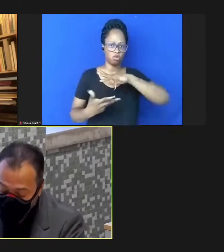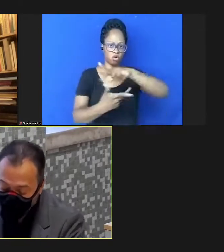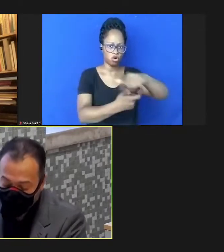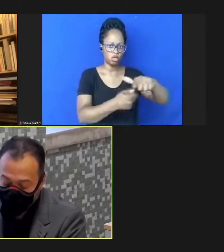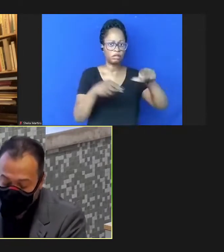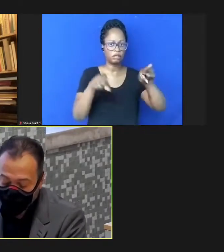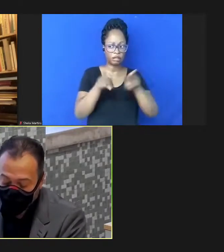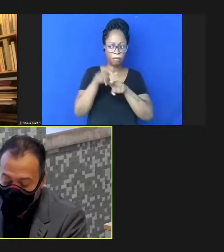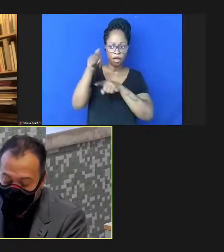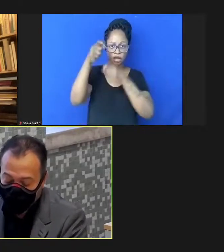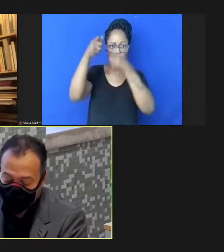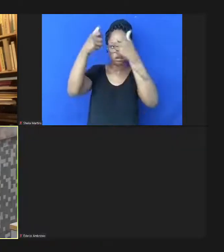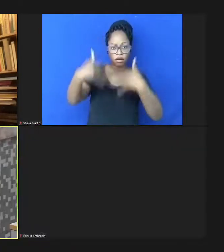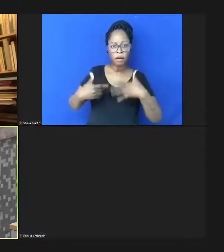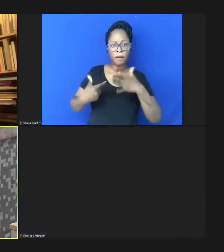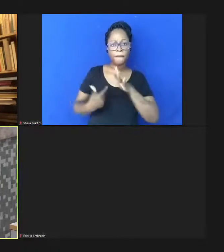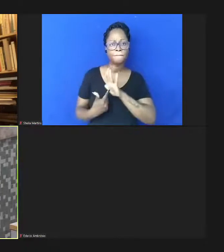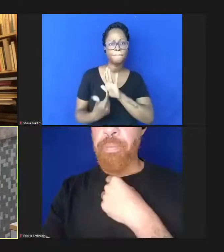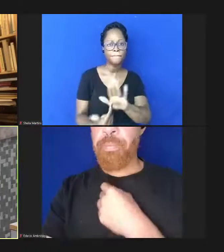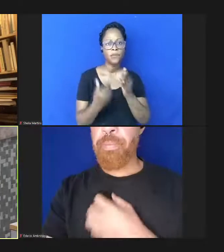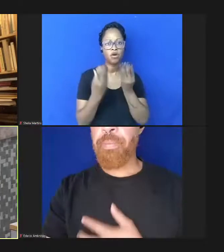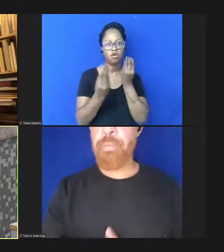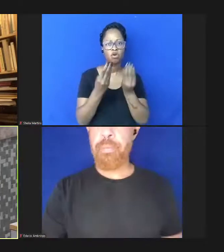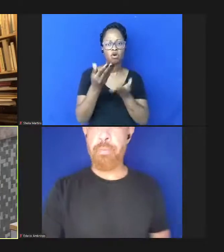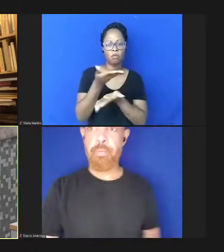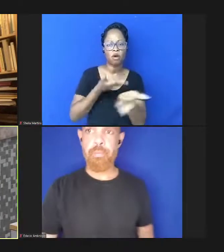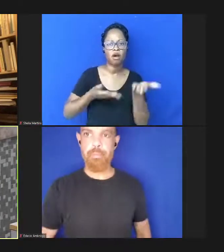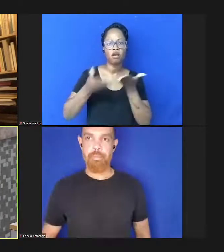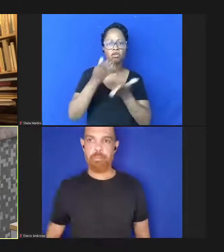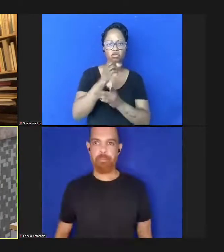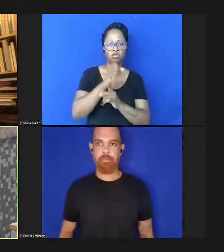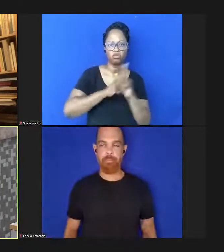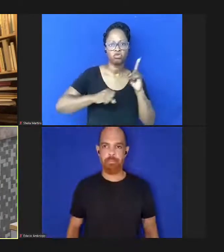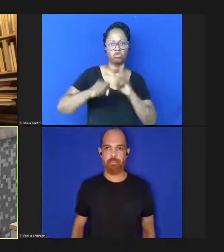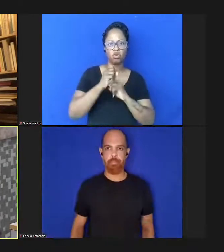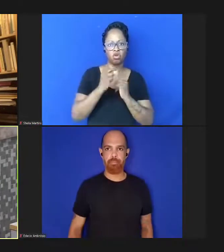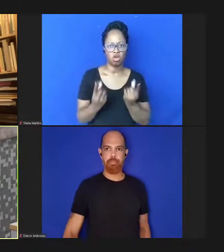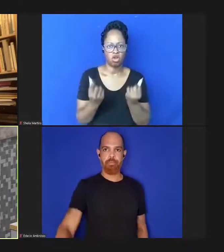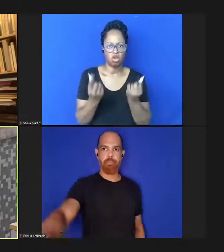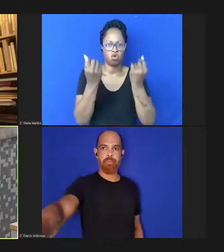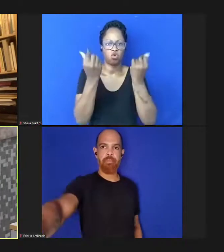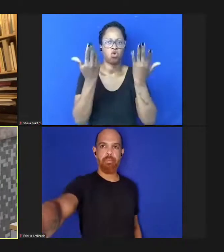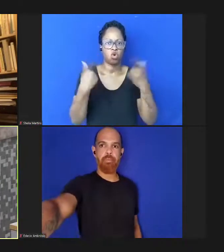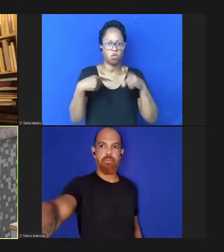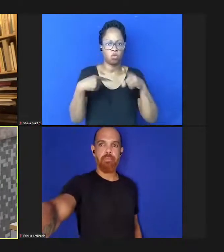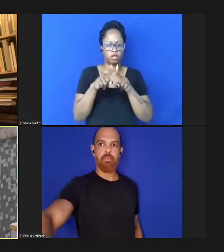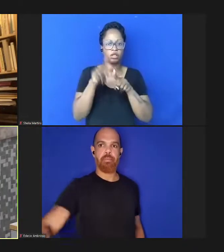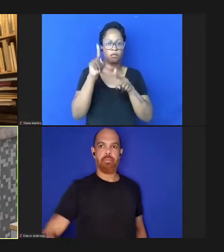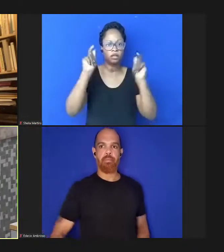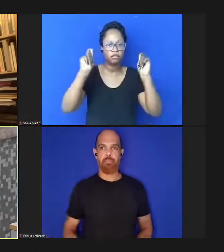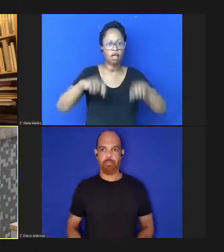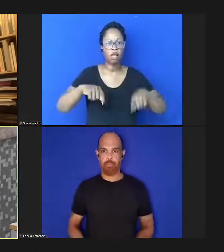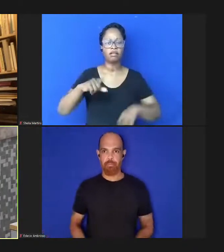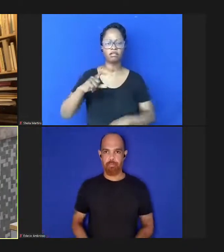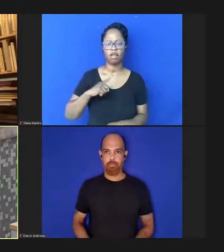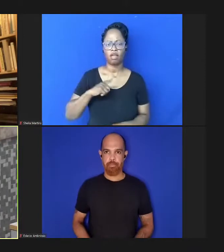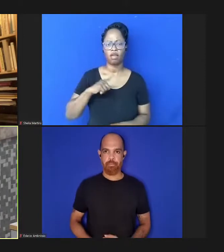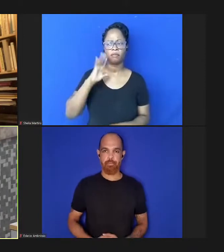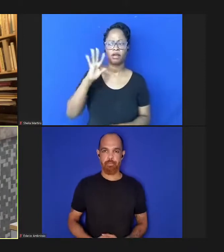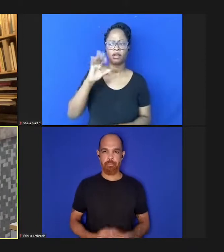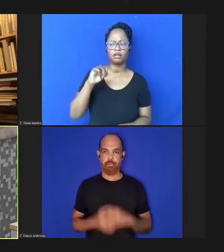pode nos mostrar essa interação social econômica pandêmica que nos traz a sindemia